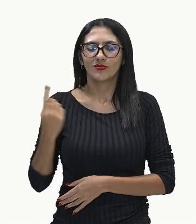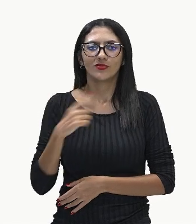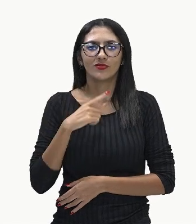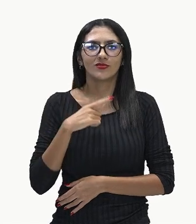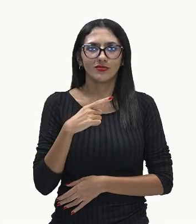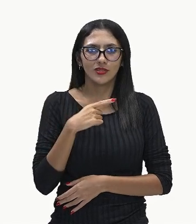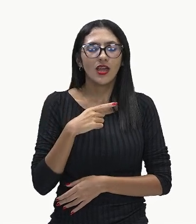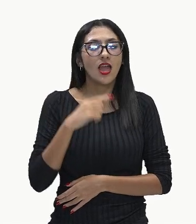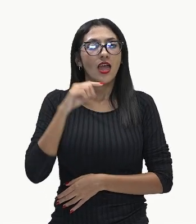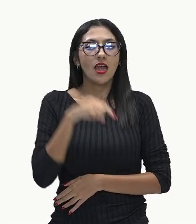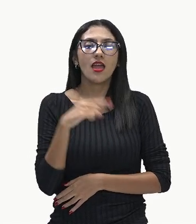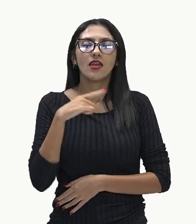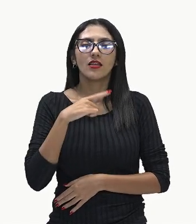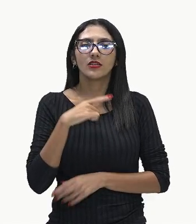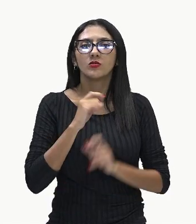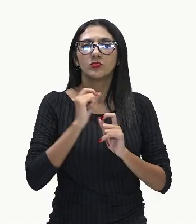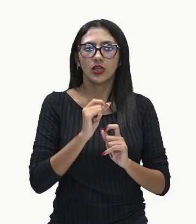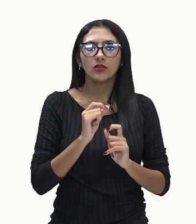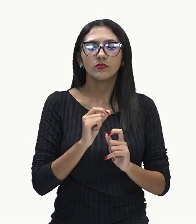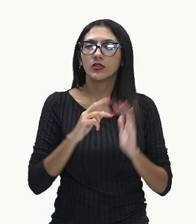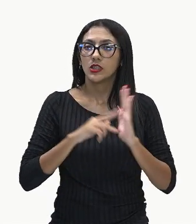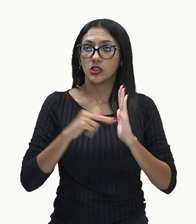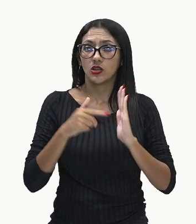eles são 100%,